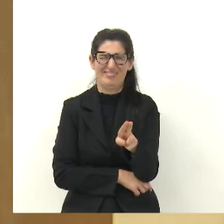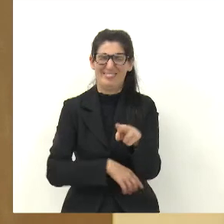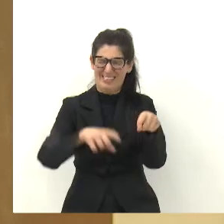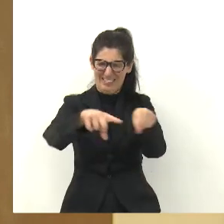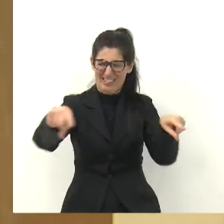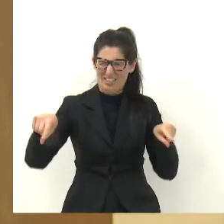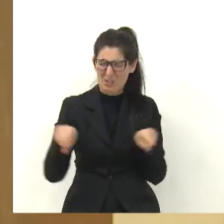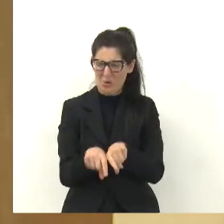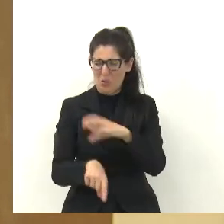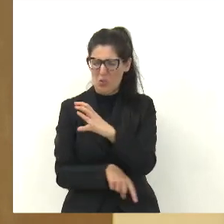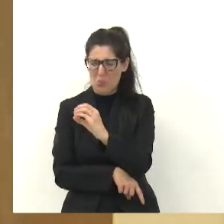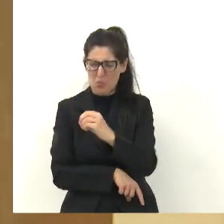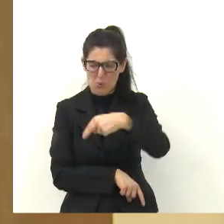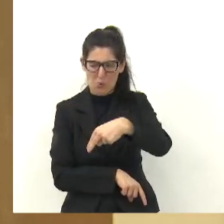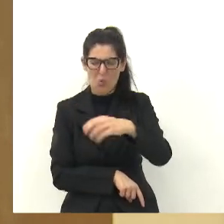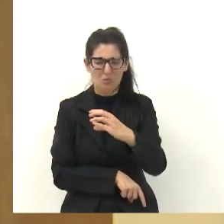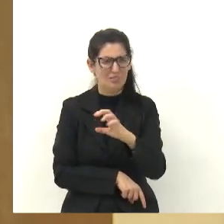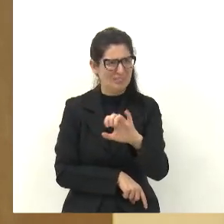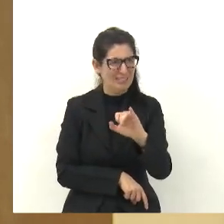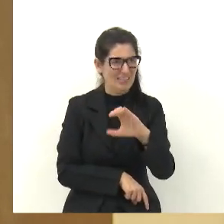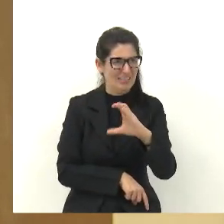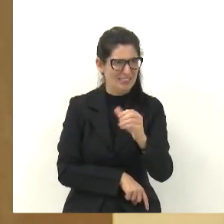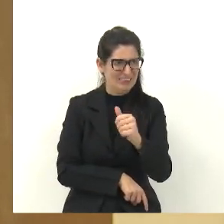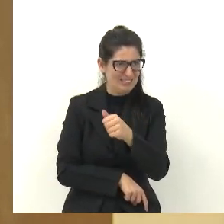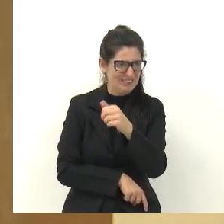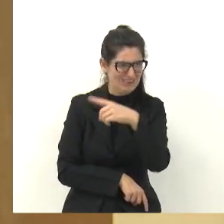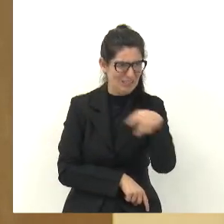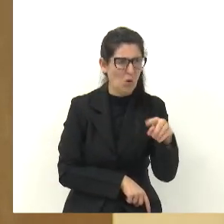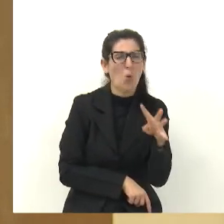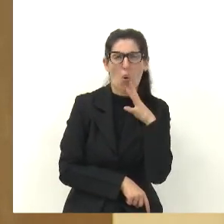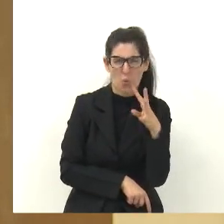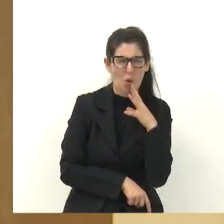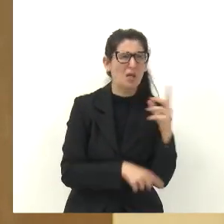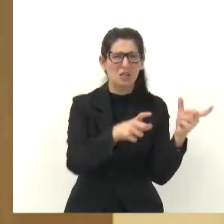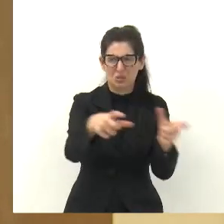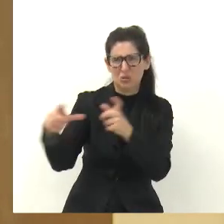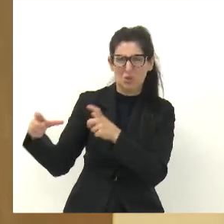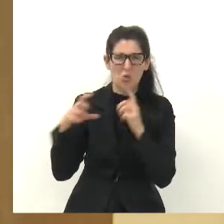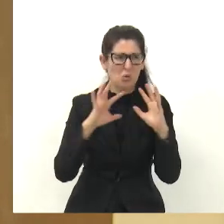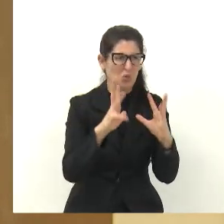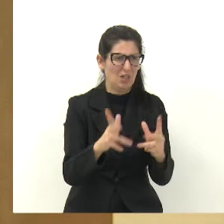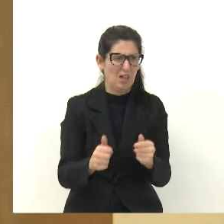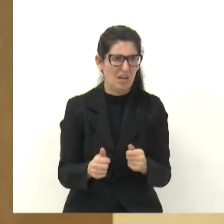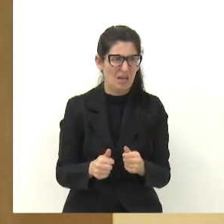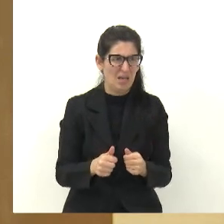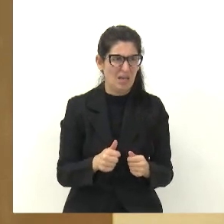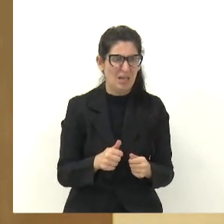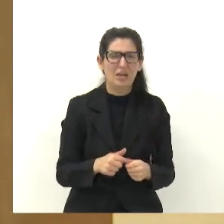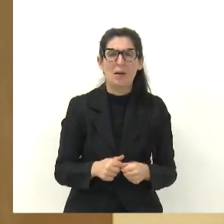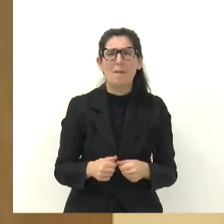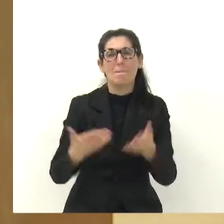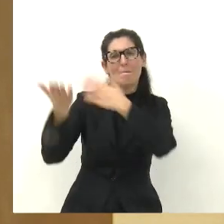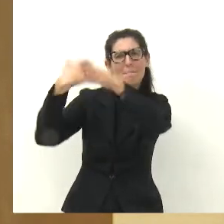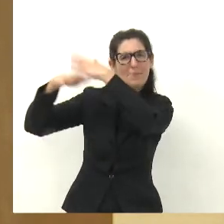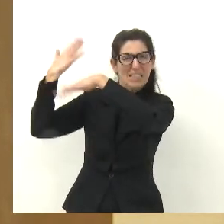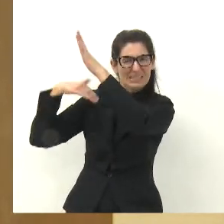o Varjão lá onde tinha o Zé Galinha, então, eu falo que eu conheço toda aquela região ali, que eu, quando moleque, eu fui criado ali.